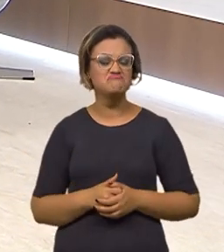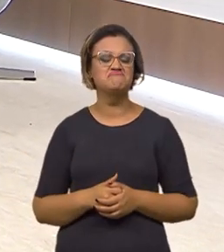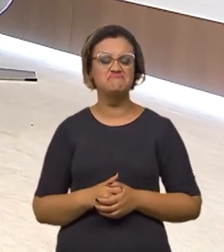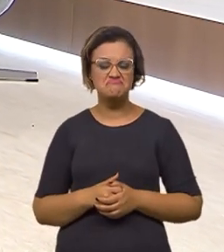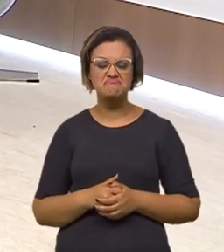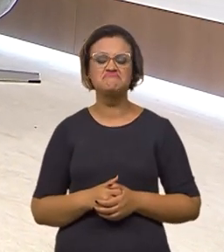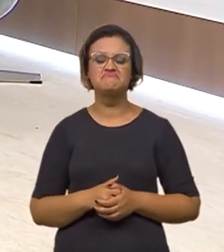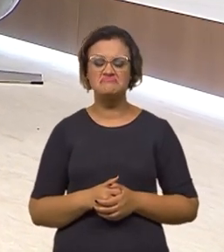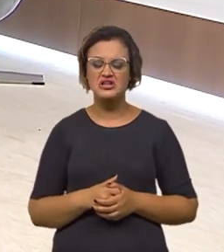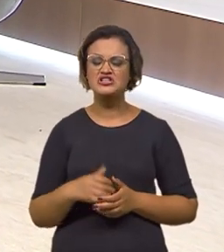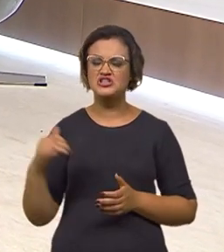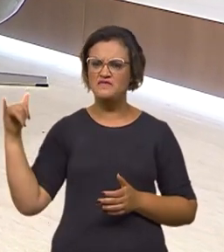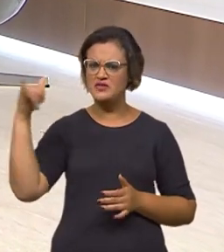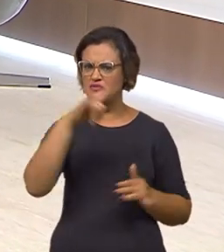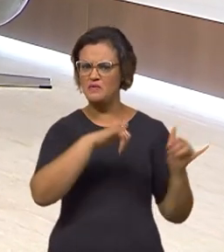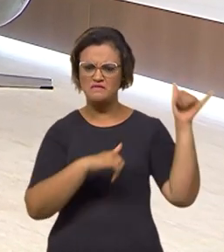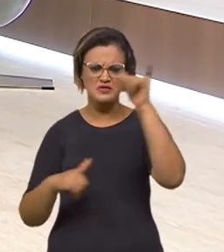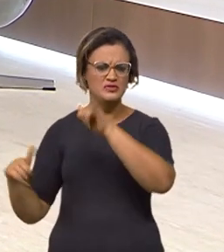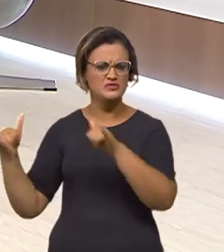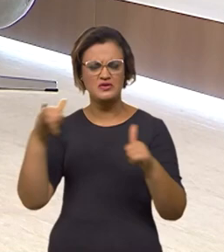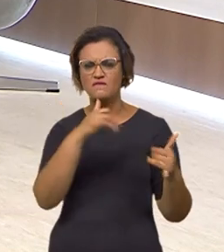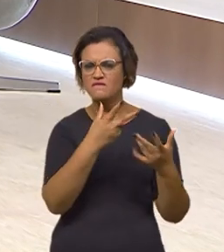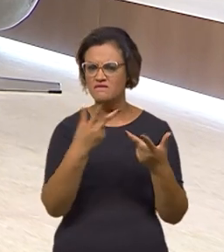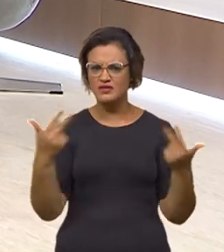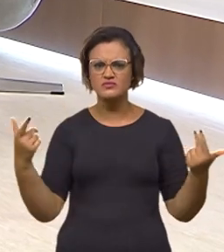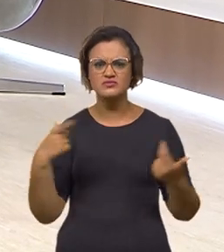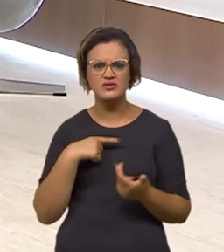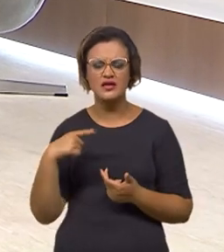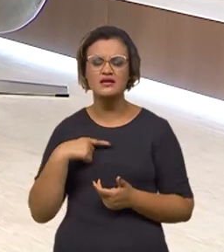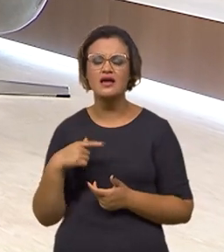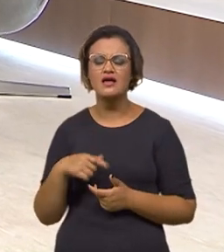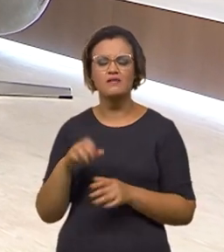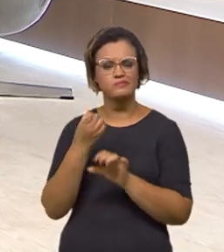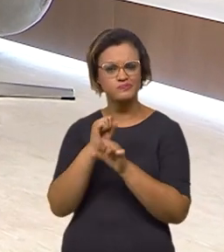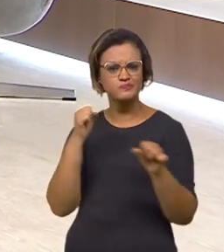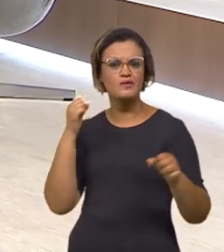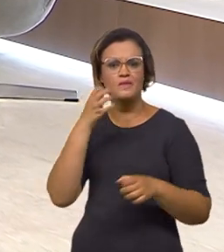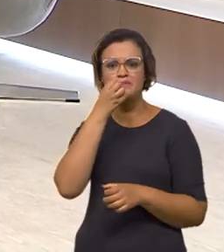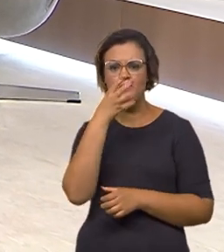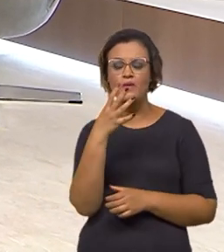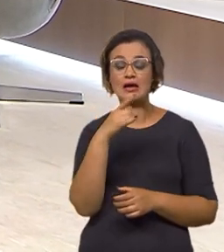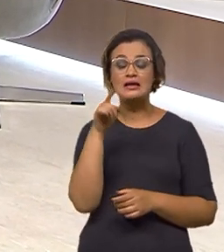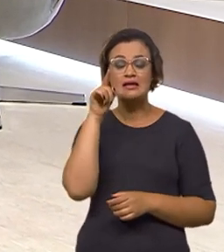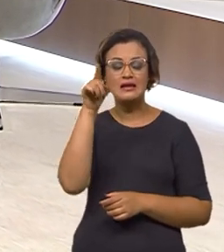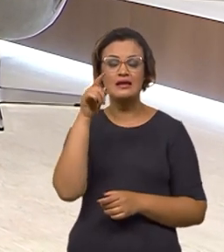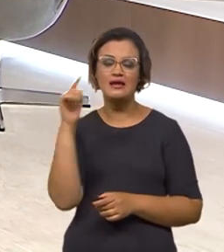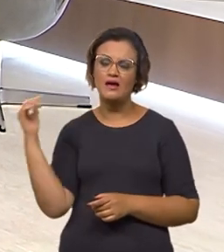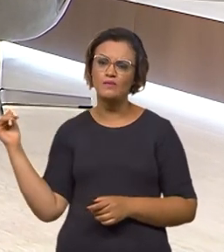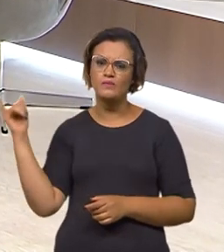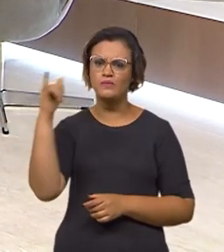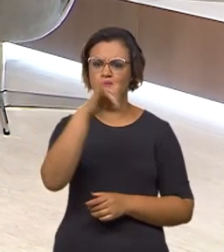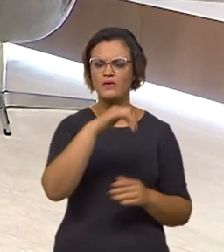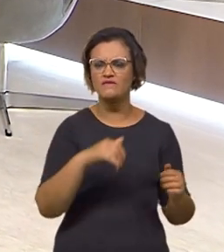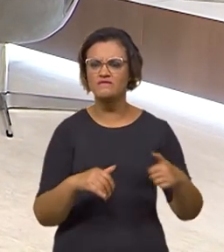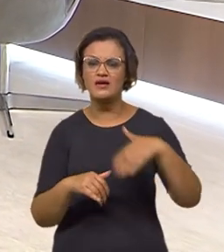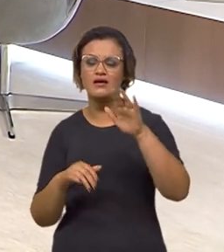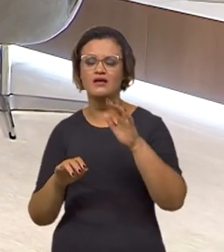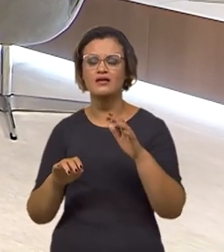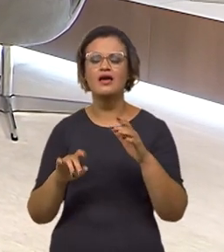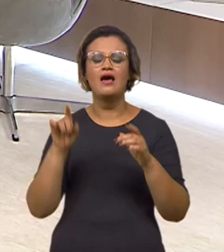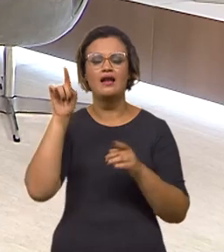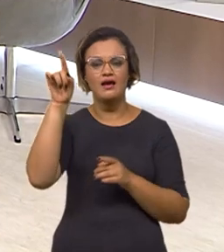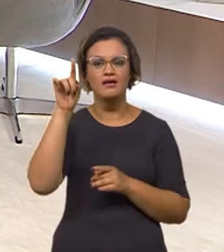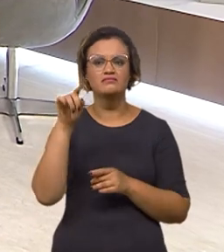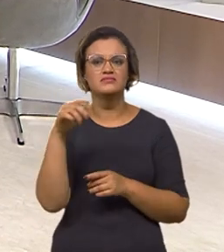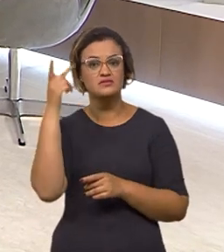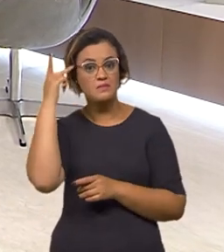doméstico, de aviação doméstica para o país, muito importante. Nós temos hoje a terceira maior ponte aérea no mundo, que é a Congonhas-Santos Dumont.